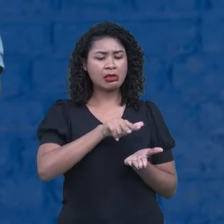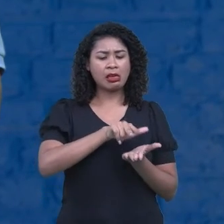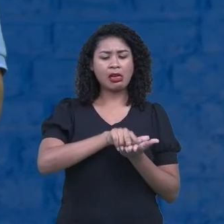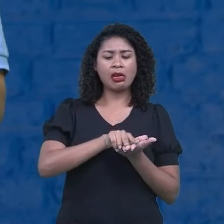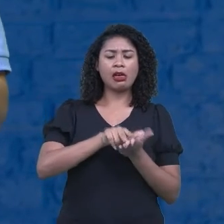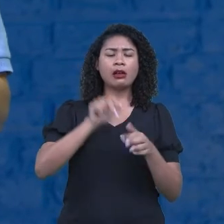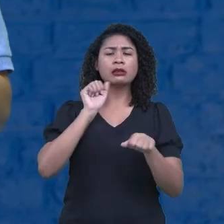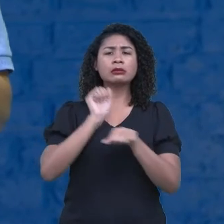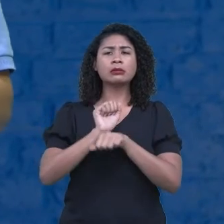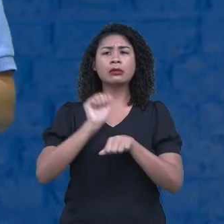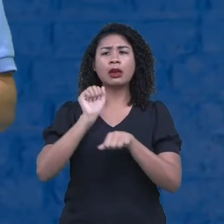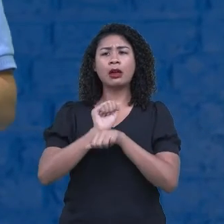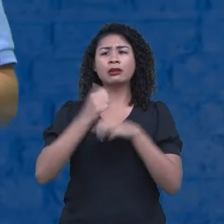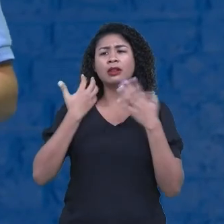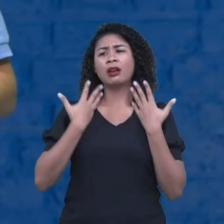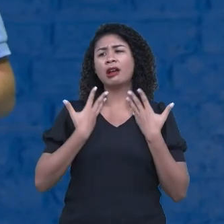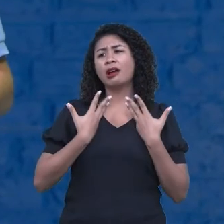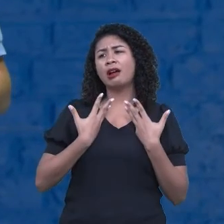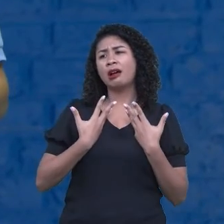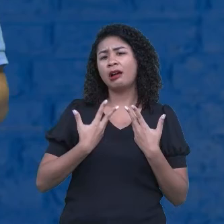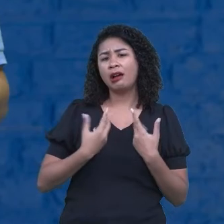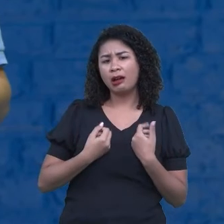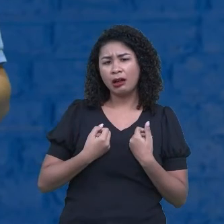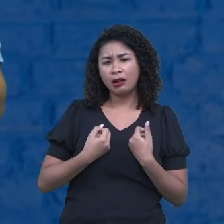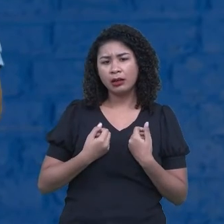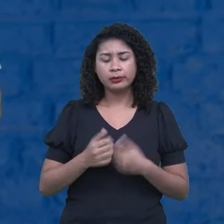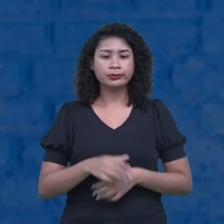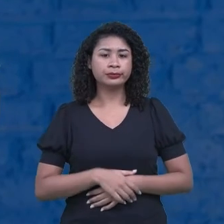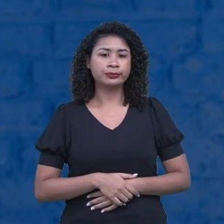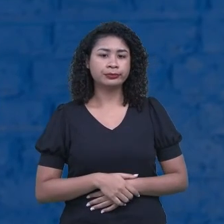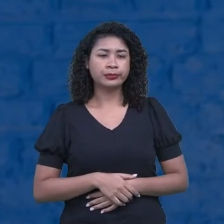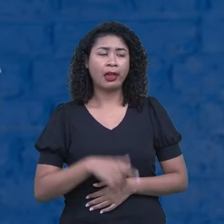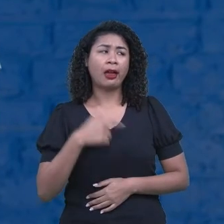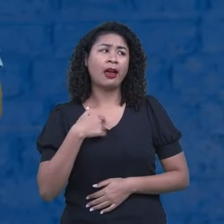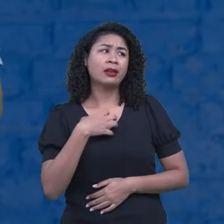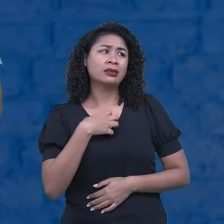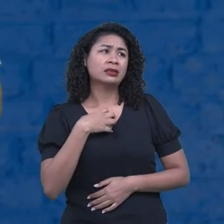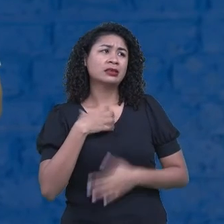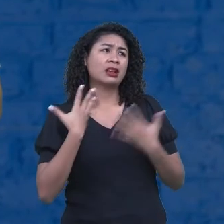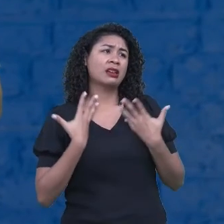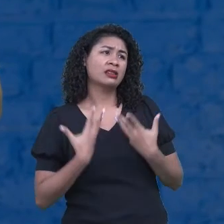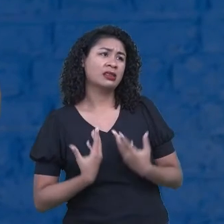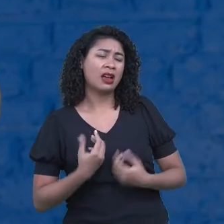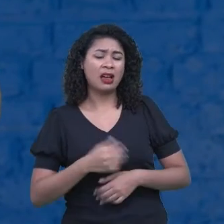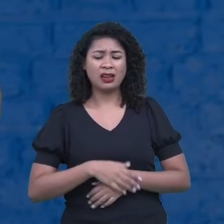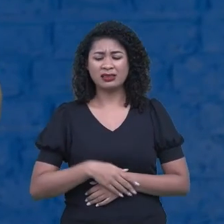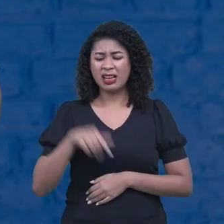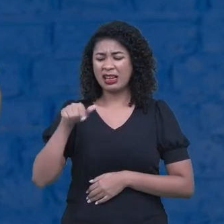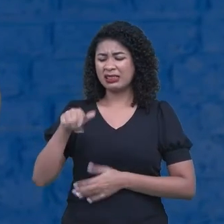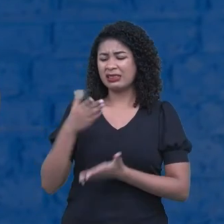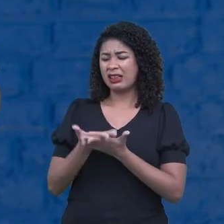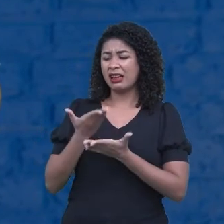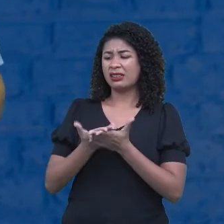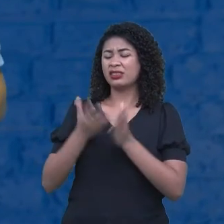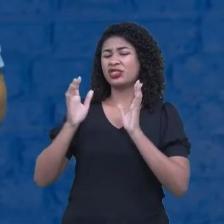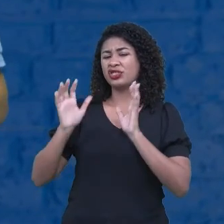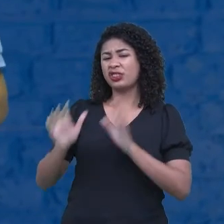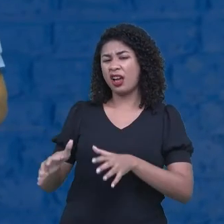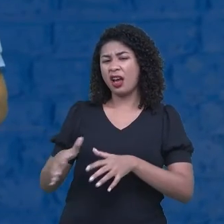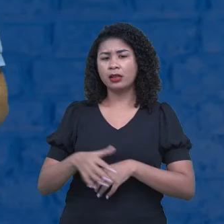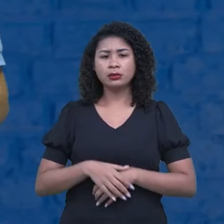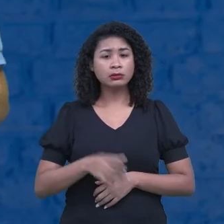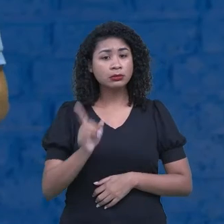esperando, ah, o cansaço. Ah, eu vou ficar, já estou cansada. Ah, que aula chata. Não, procurar ver também as coisas